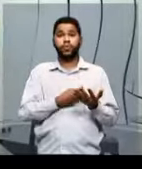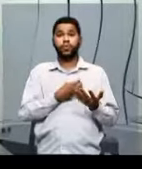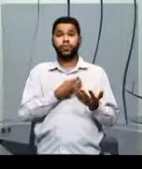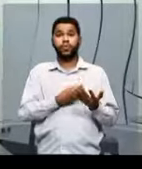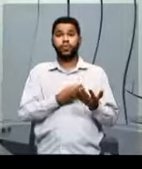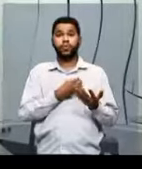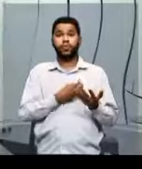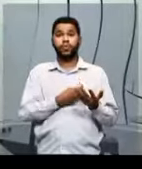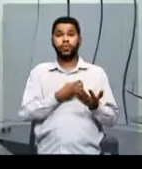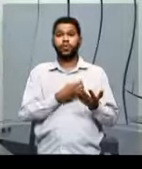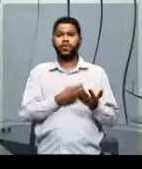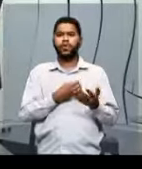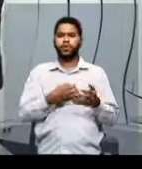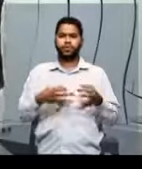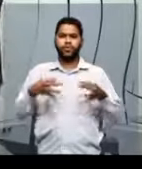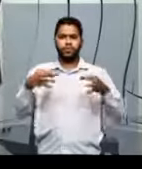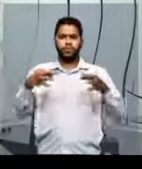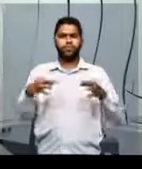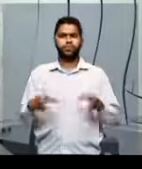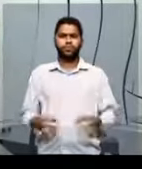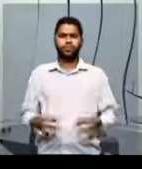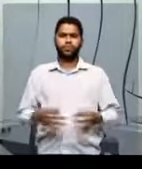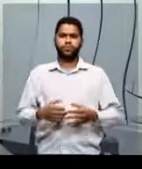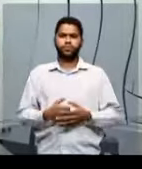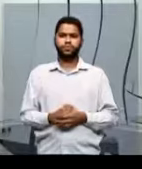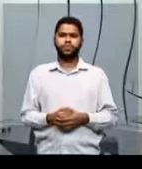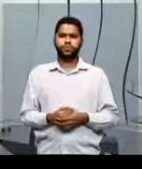com dignidade